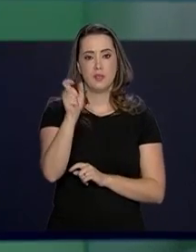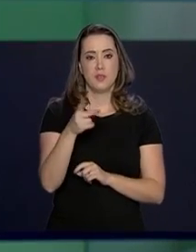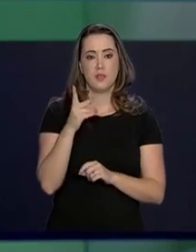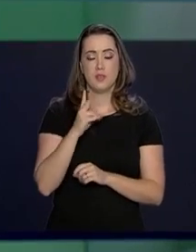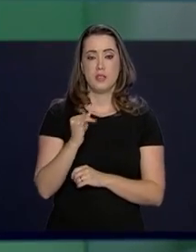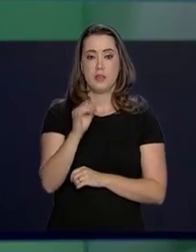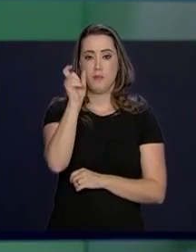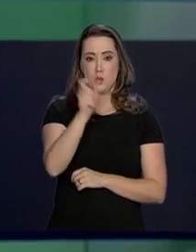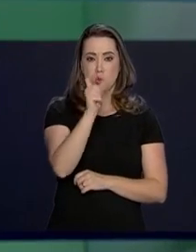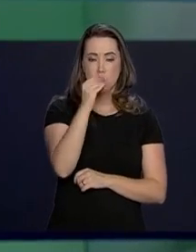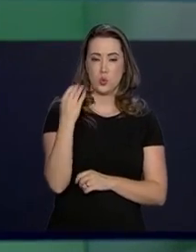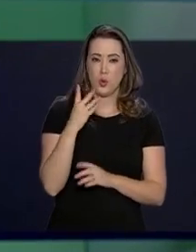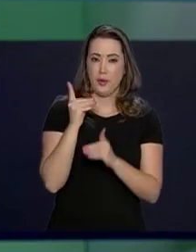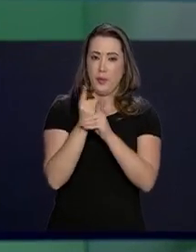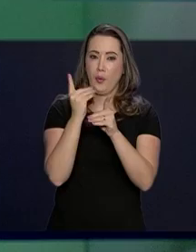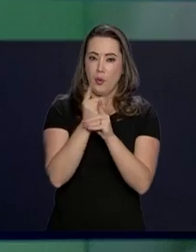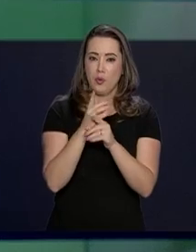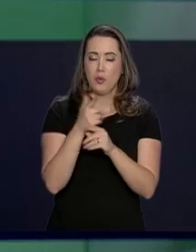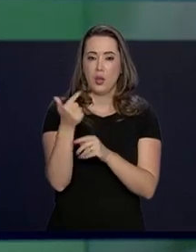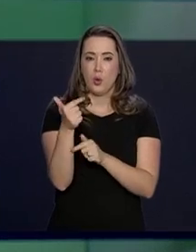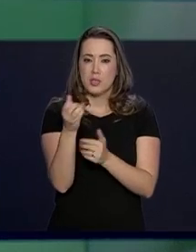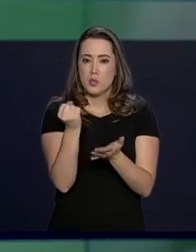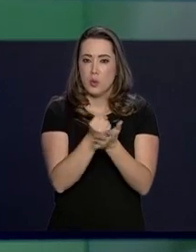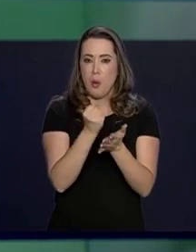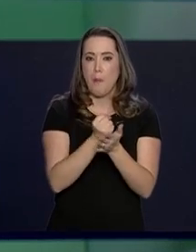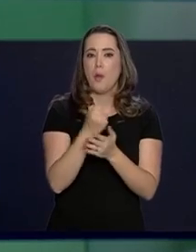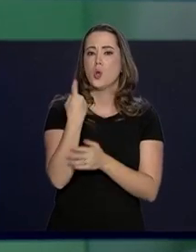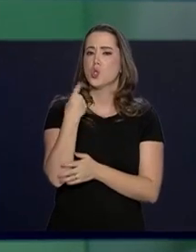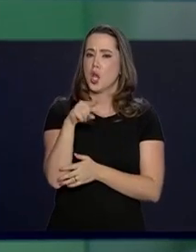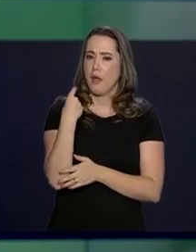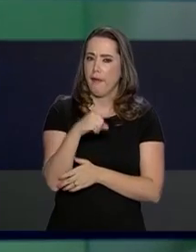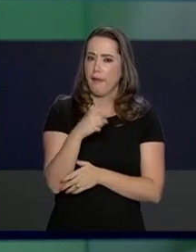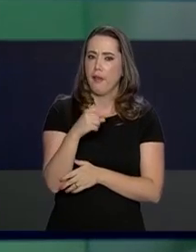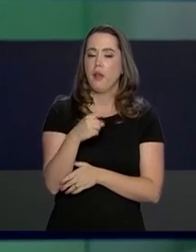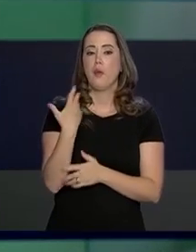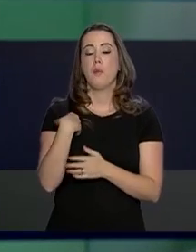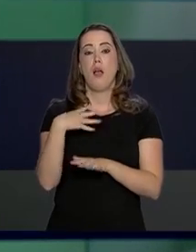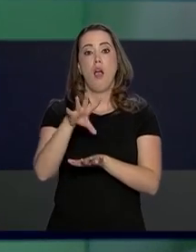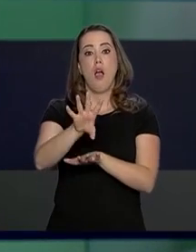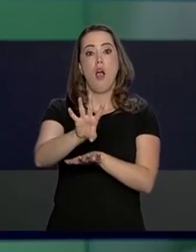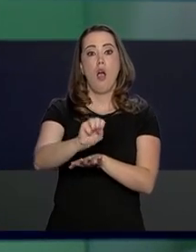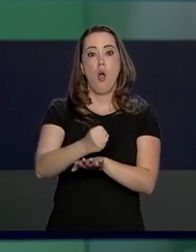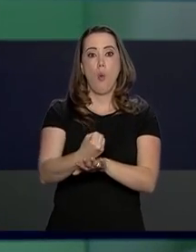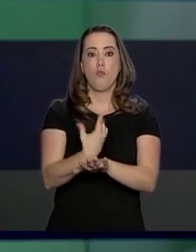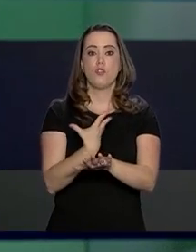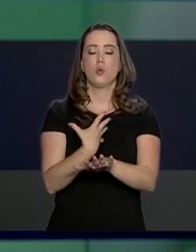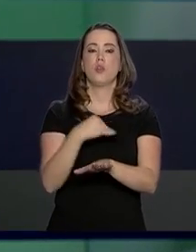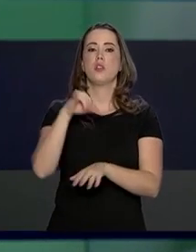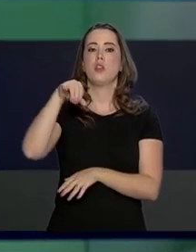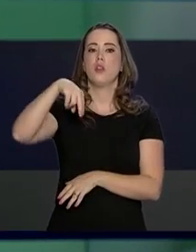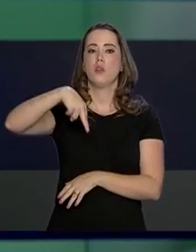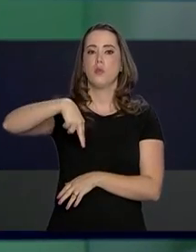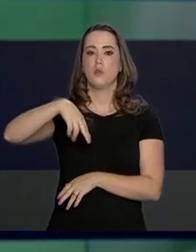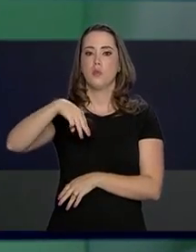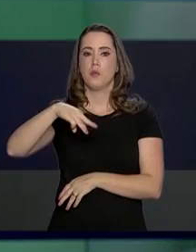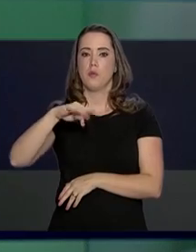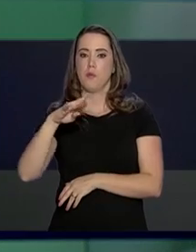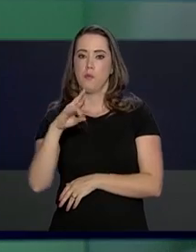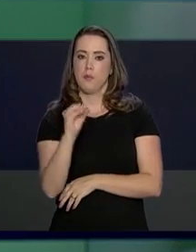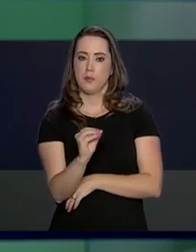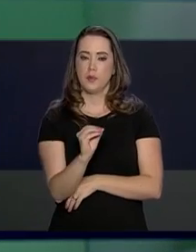encontrar produtos sem o selo, ele pode fazer uma denúncia ou vidoria do Inmetro, pelo telefone 0800